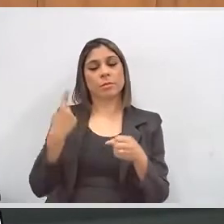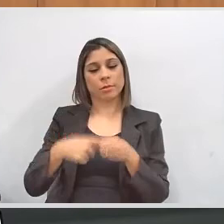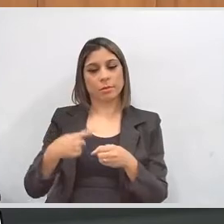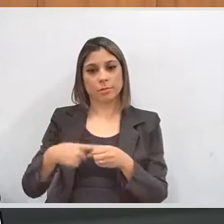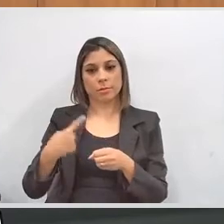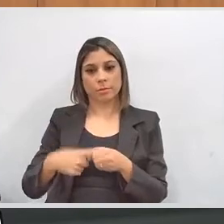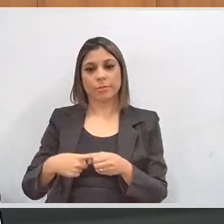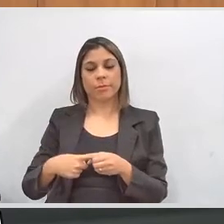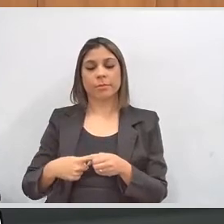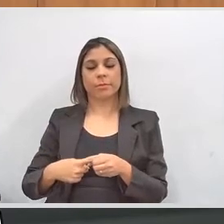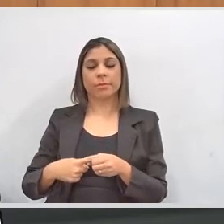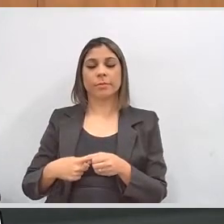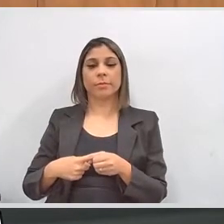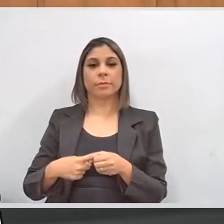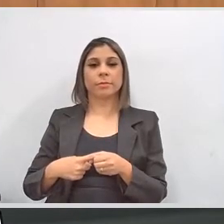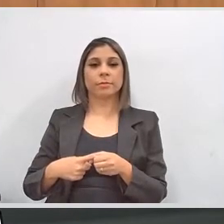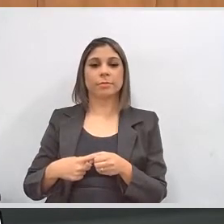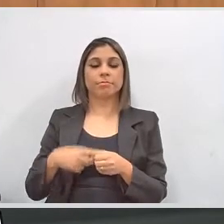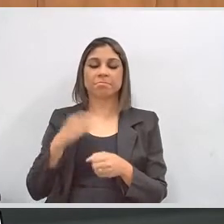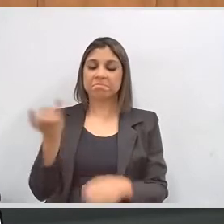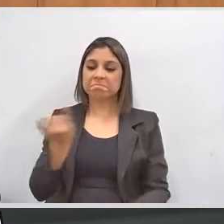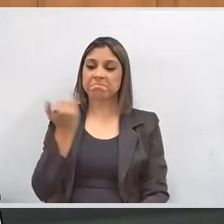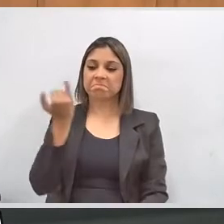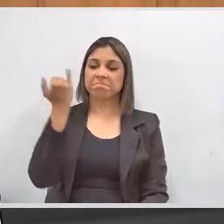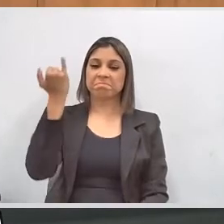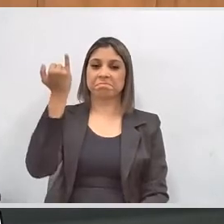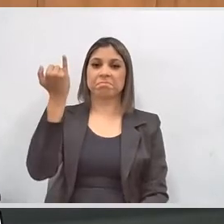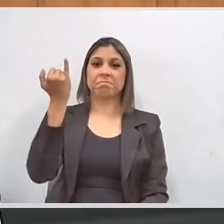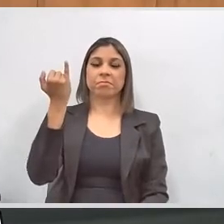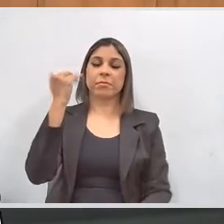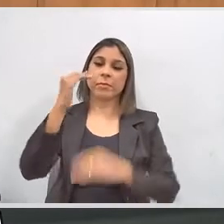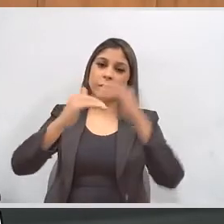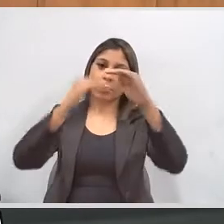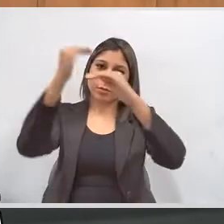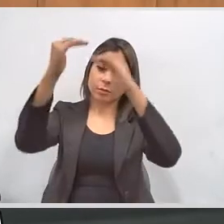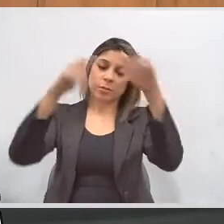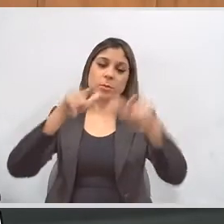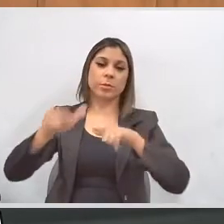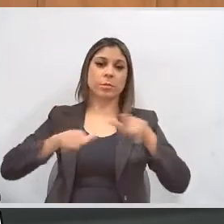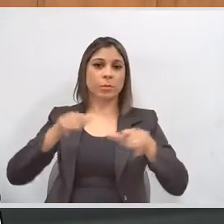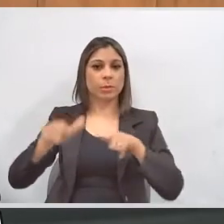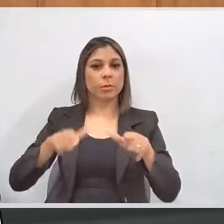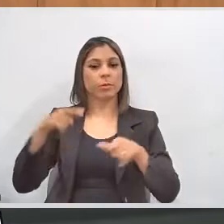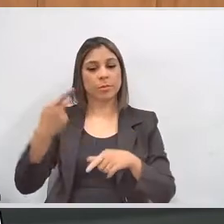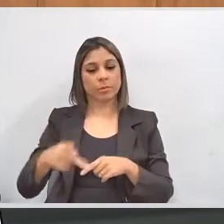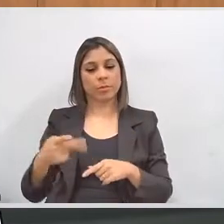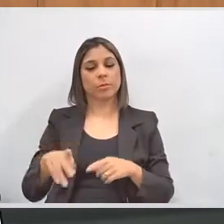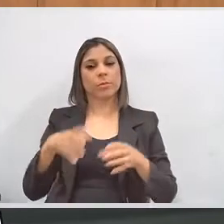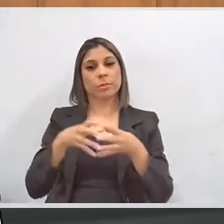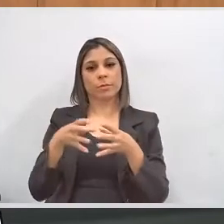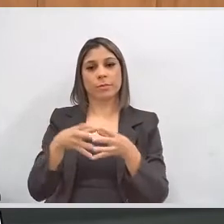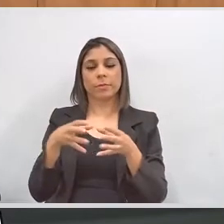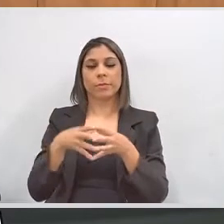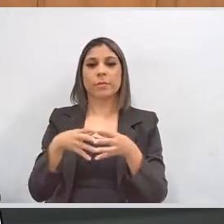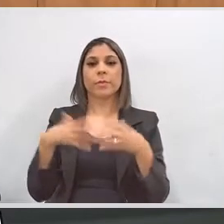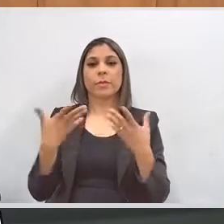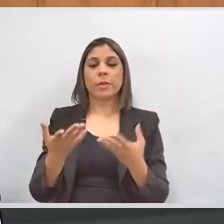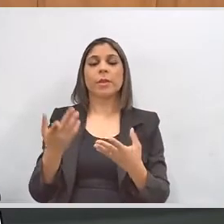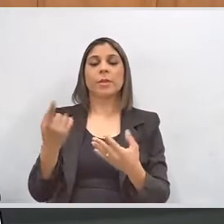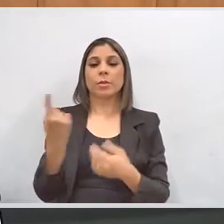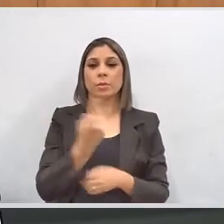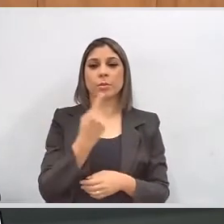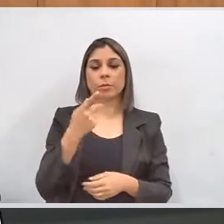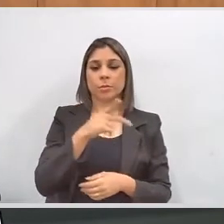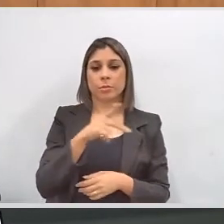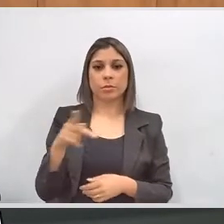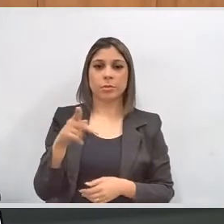aqui presentes. Isso é de suma importância para o desenvolvimento do trabalho dessa comissão. Como o nosso